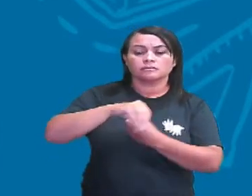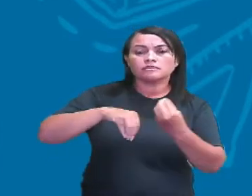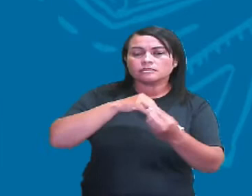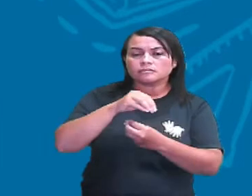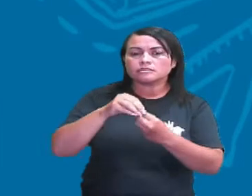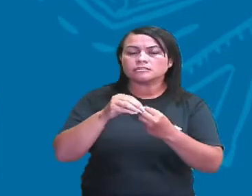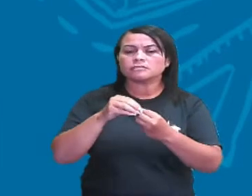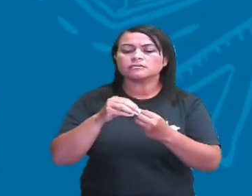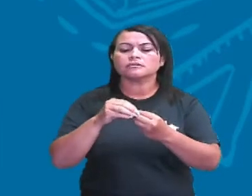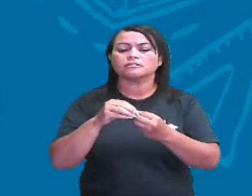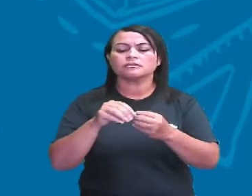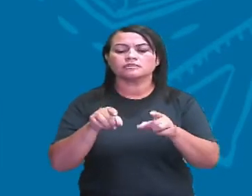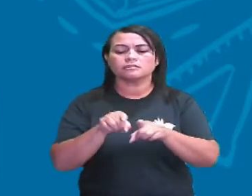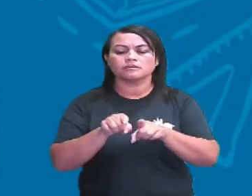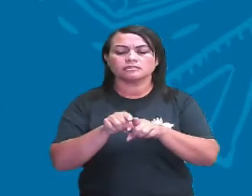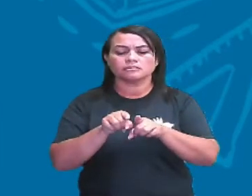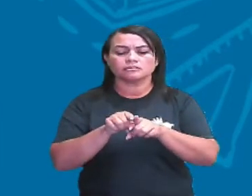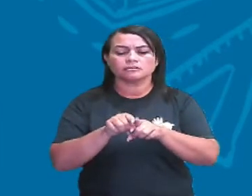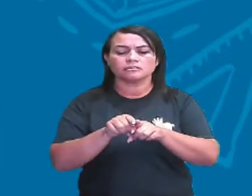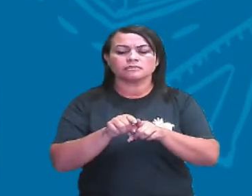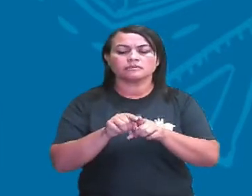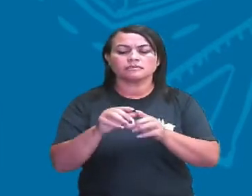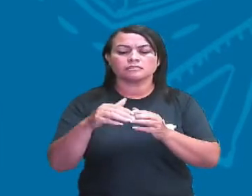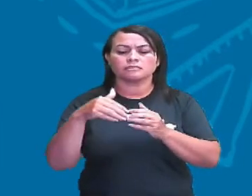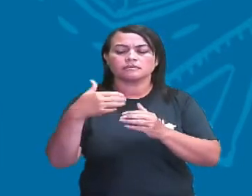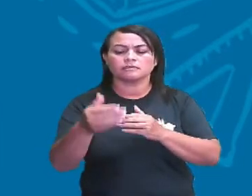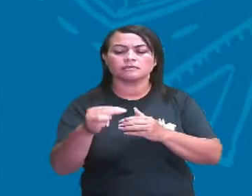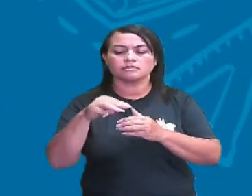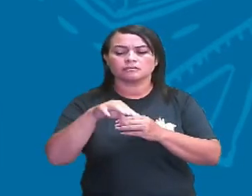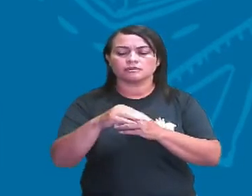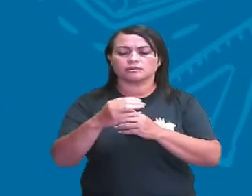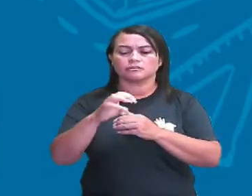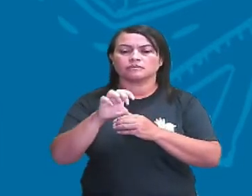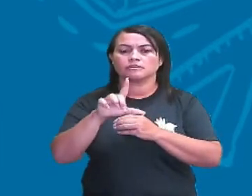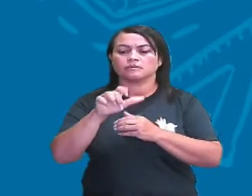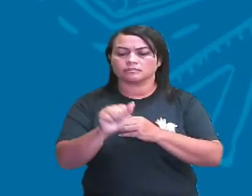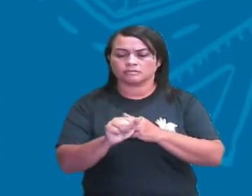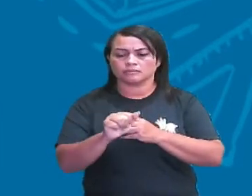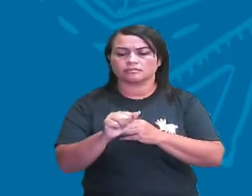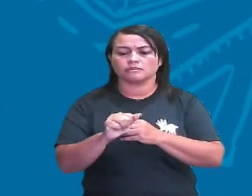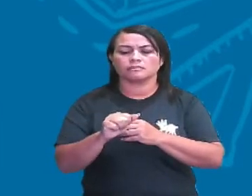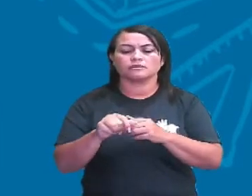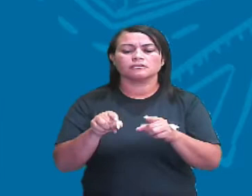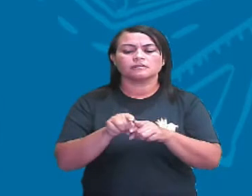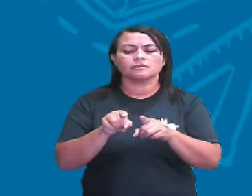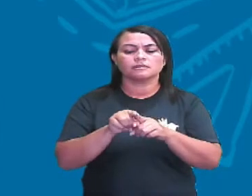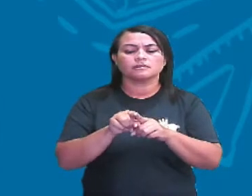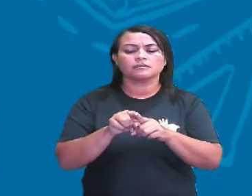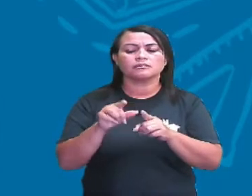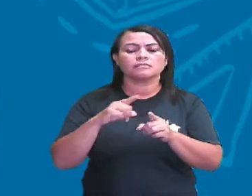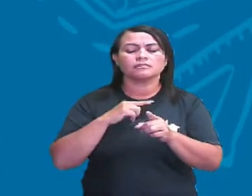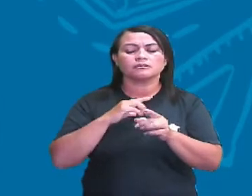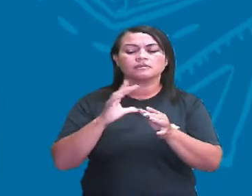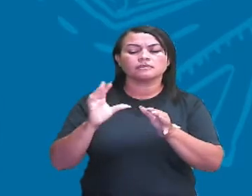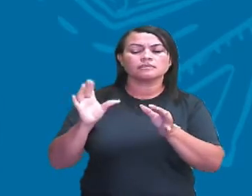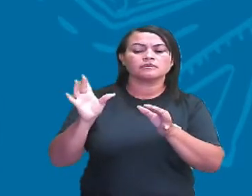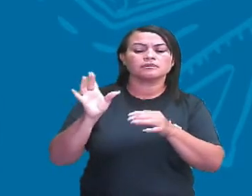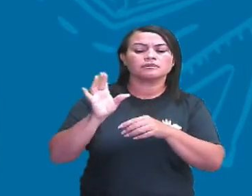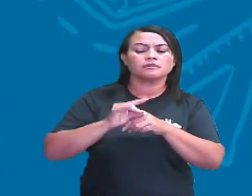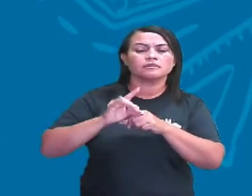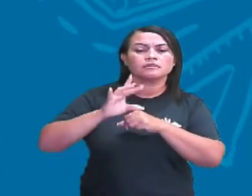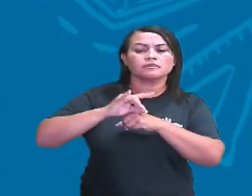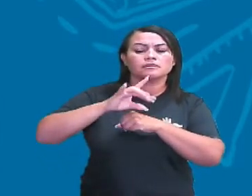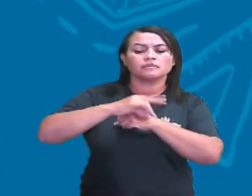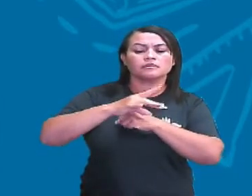que fica voltada para fora da micela. E a micela vai ficar com essa parte da pontinha, grudada com a gordura. Essa